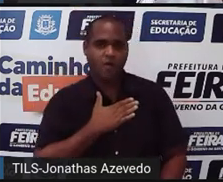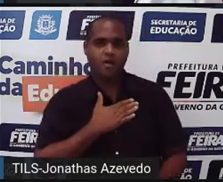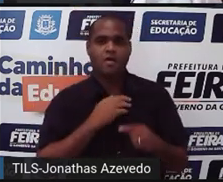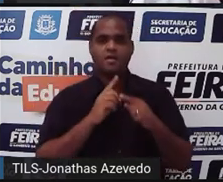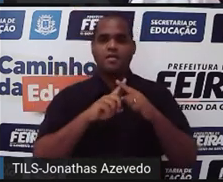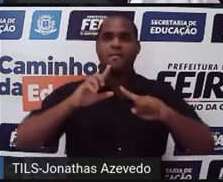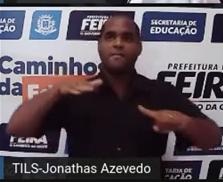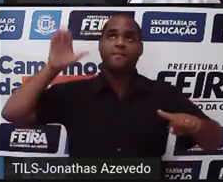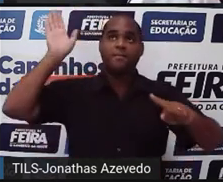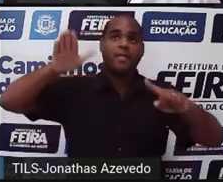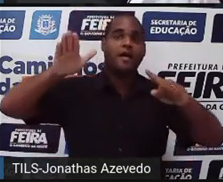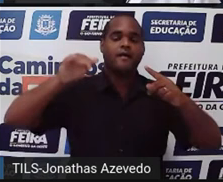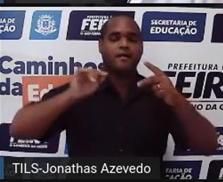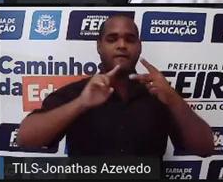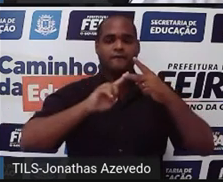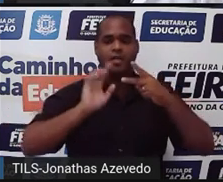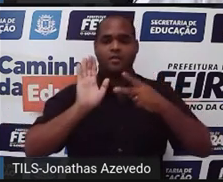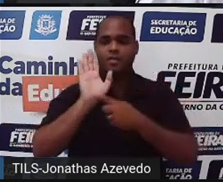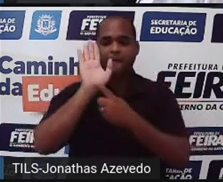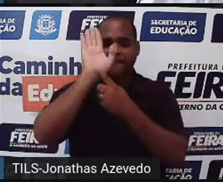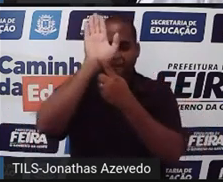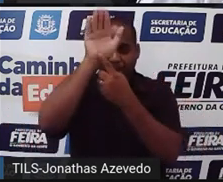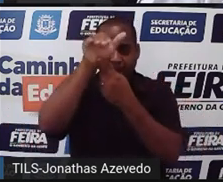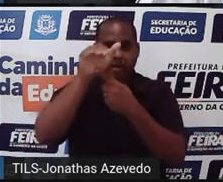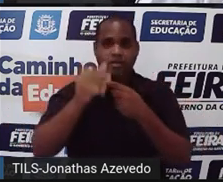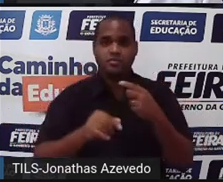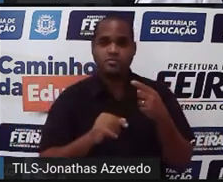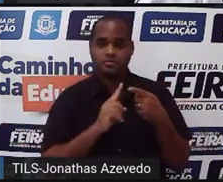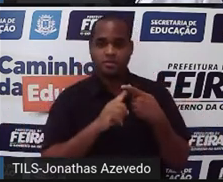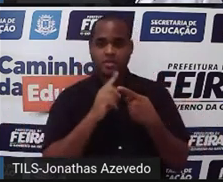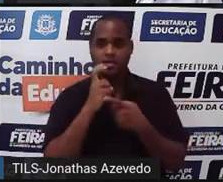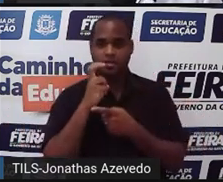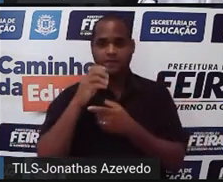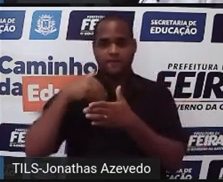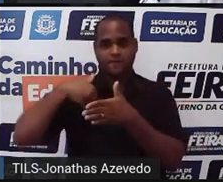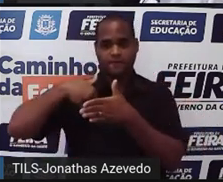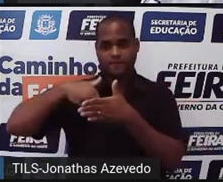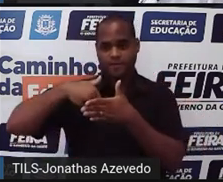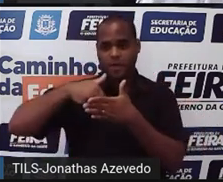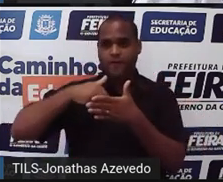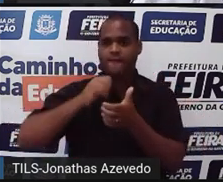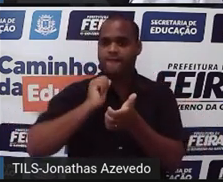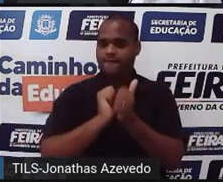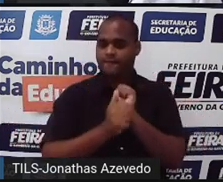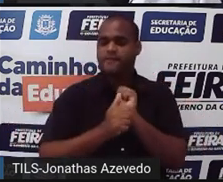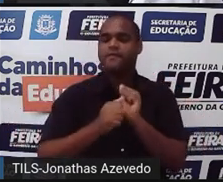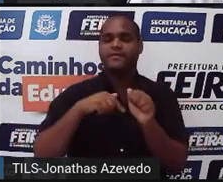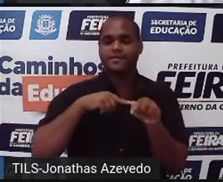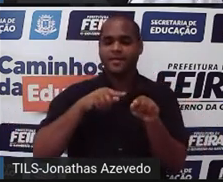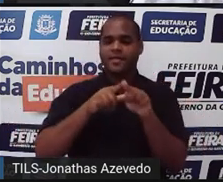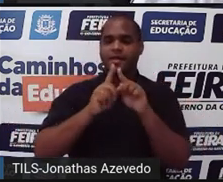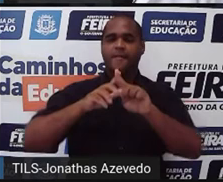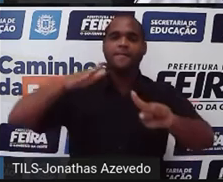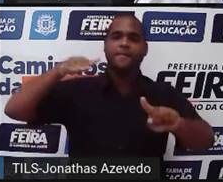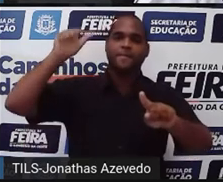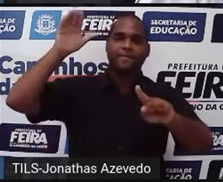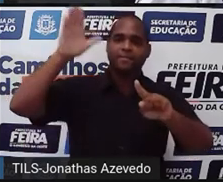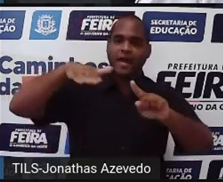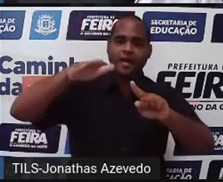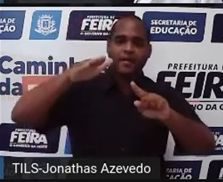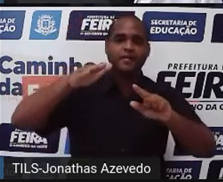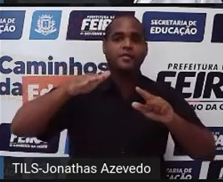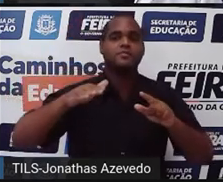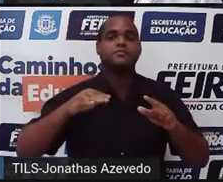e vôlei, 15 gostam de futebol e vôlei, 10